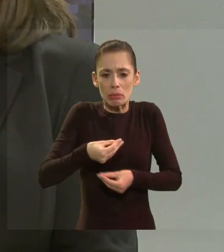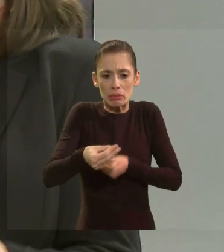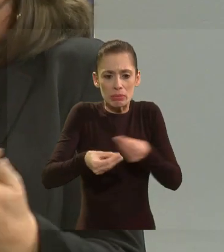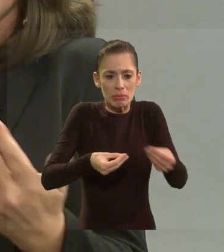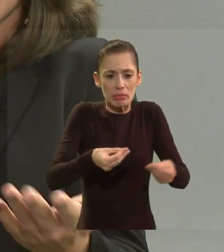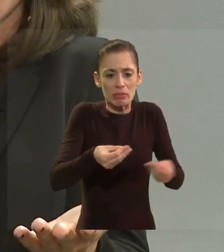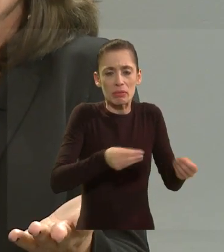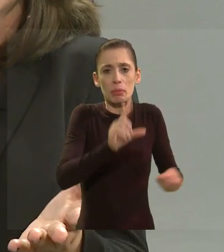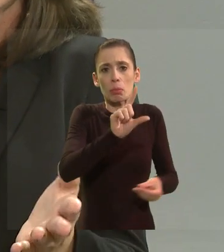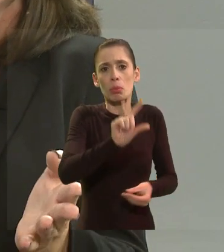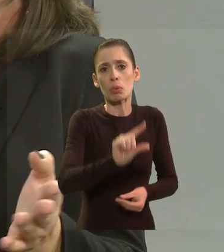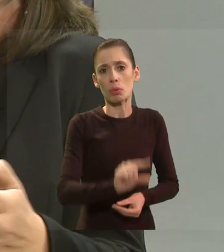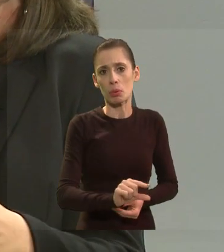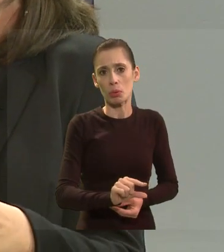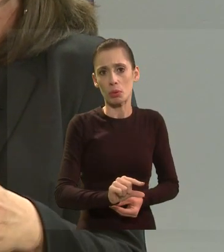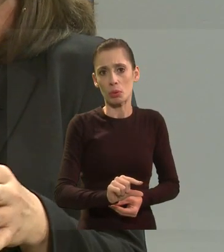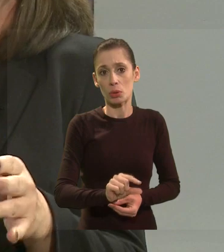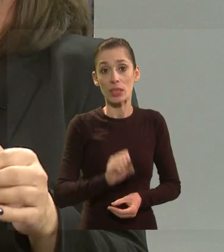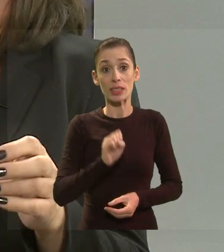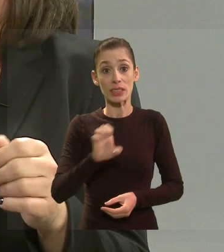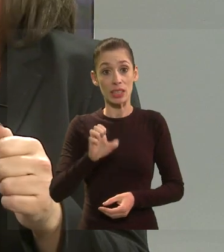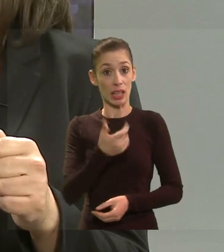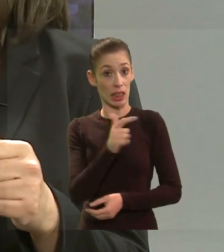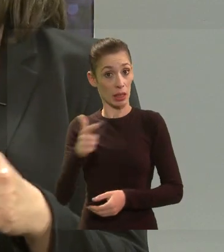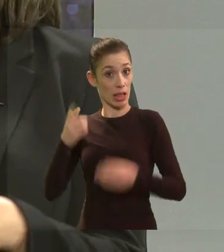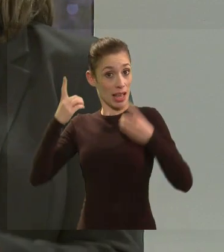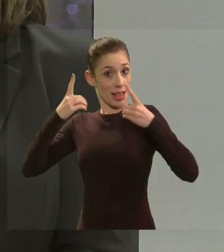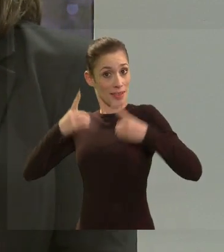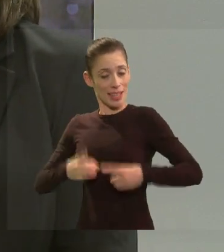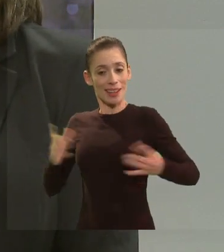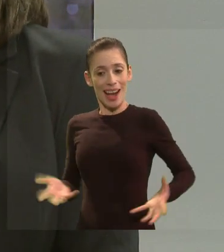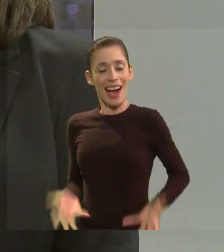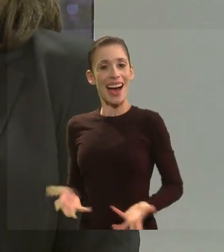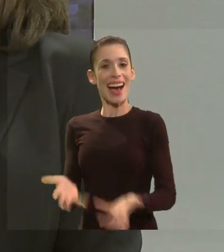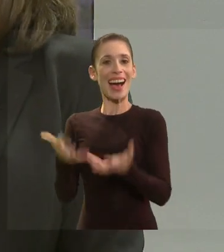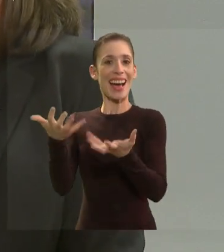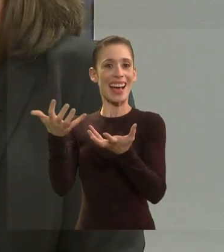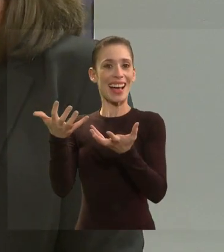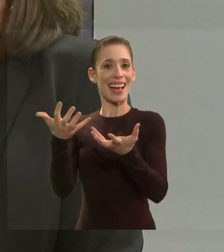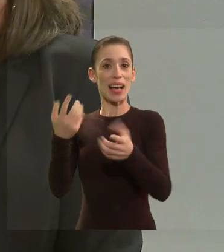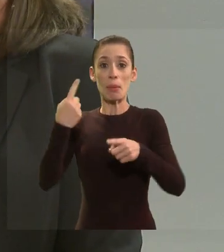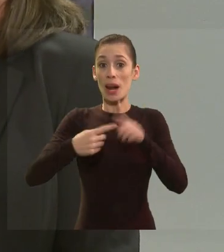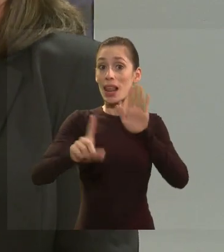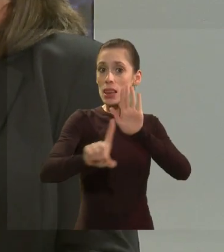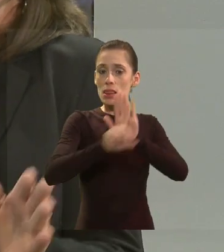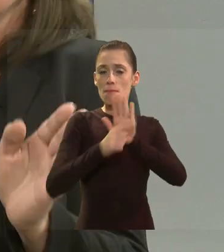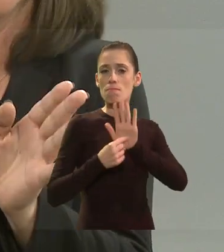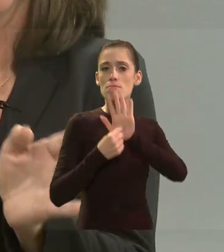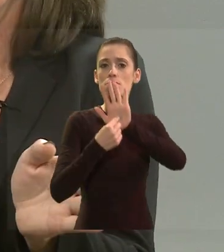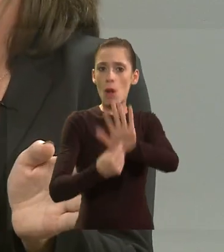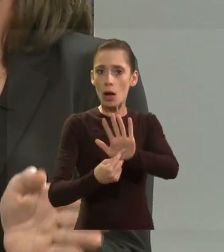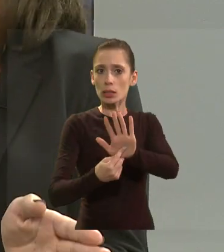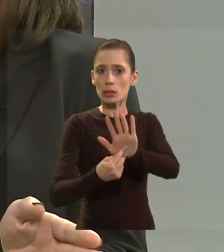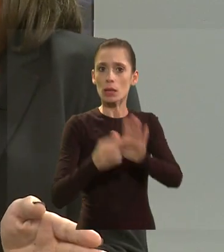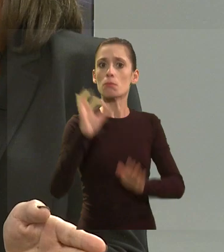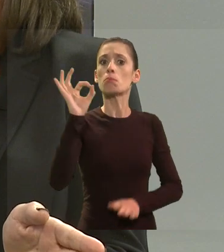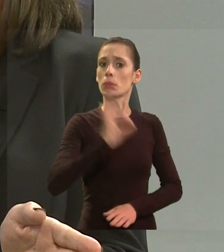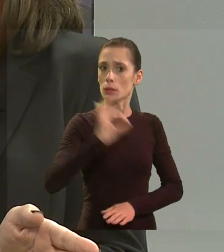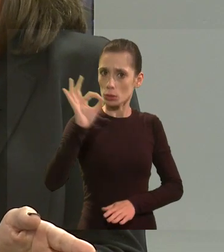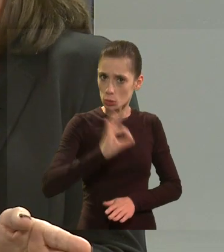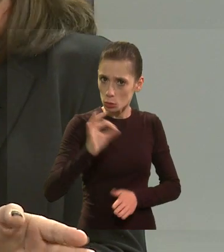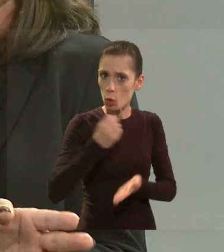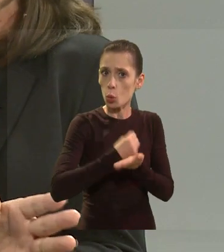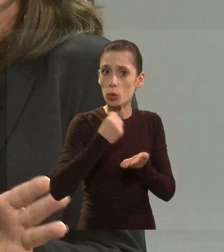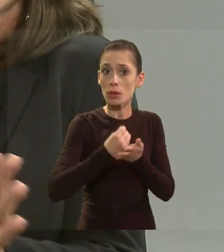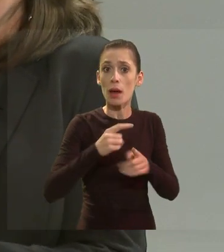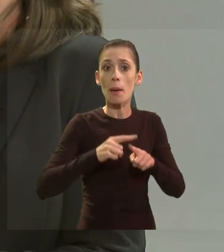Isso também é um pouquinho porque a legislação, ela só obriga um porcentual que seja contratado, mas não define que porcentual é